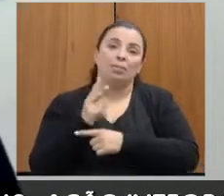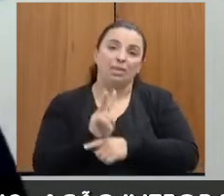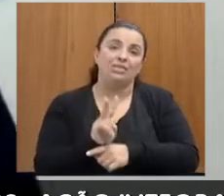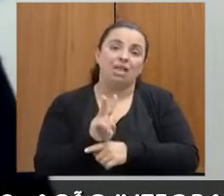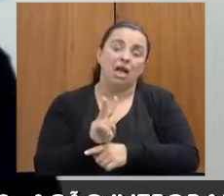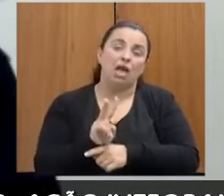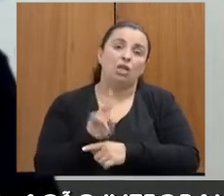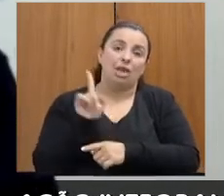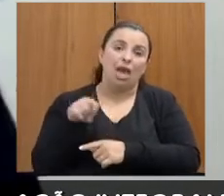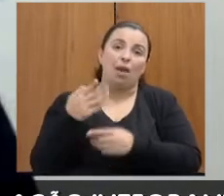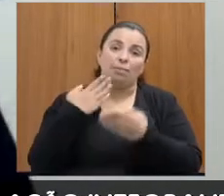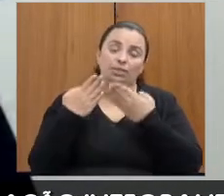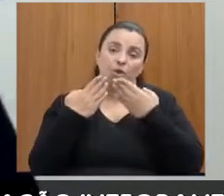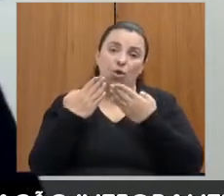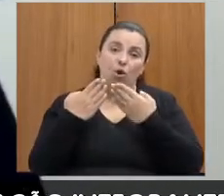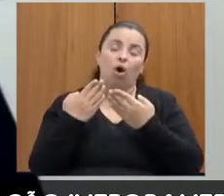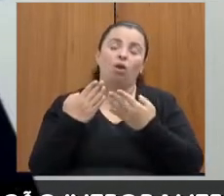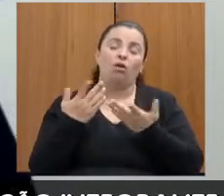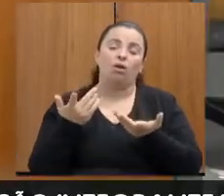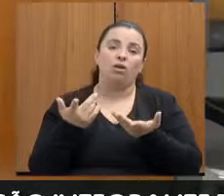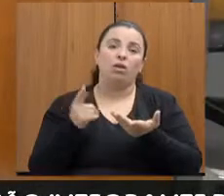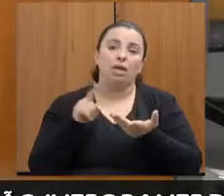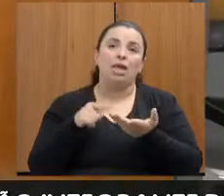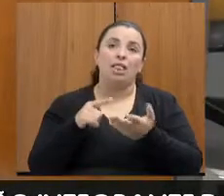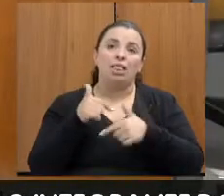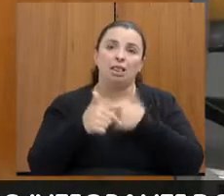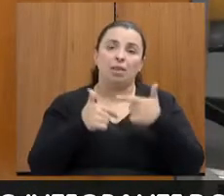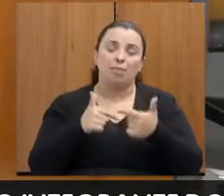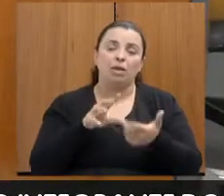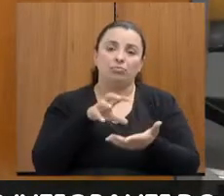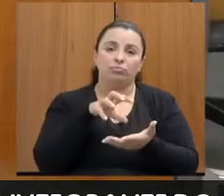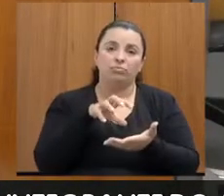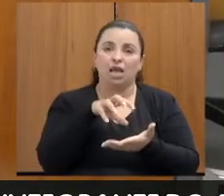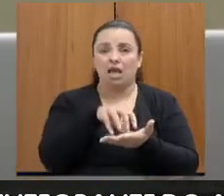à rede de proteção. Certo.